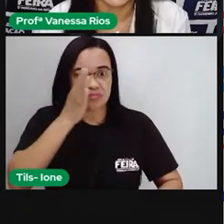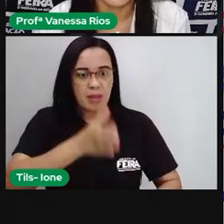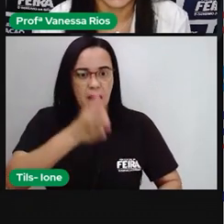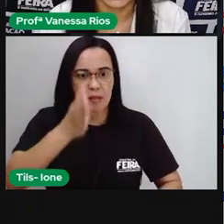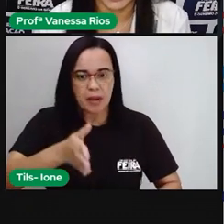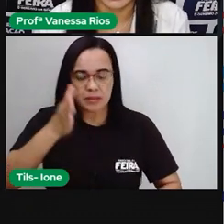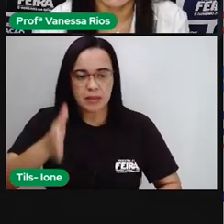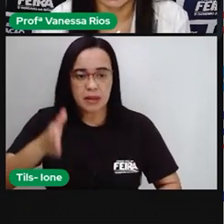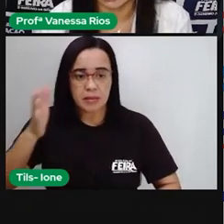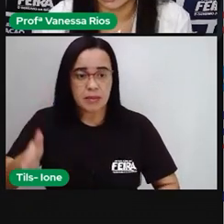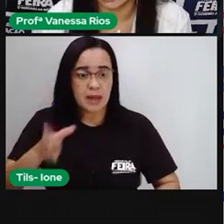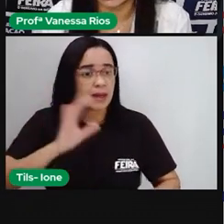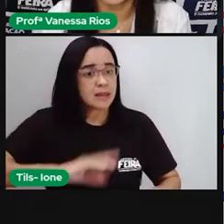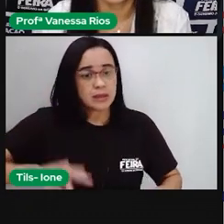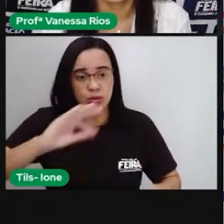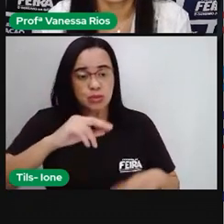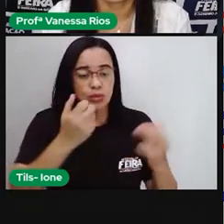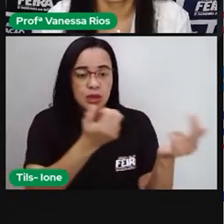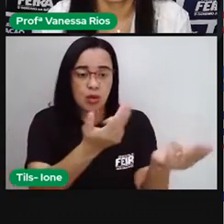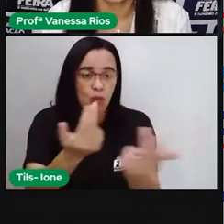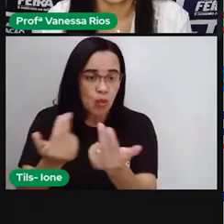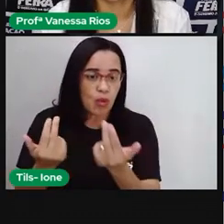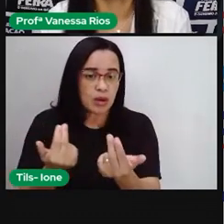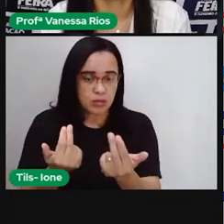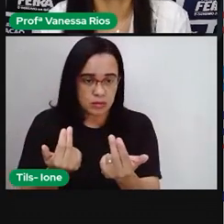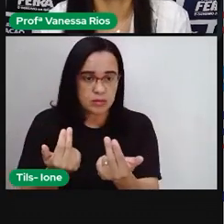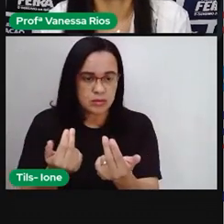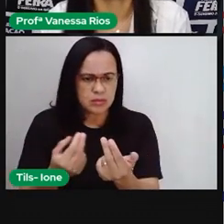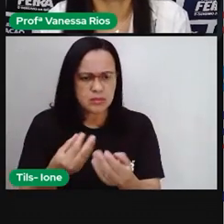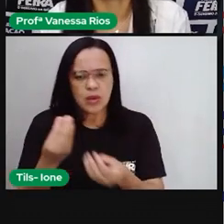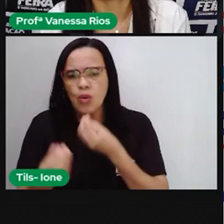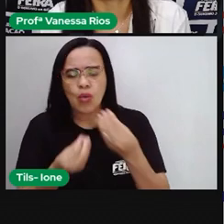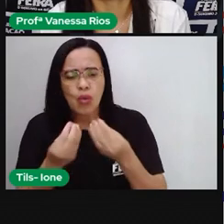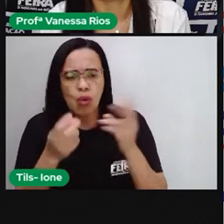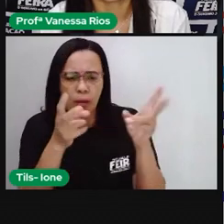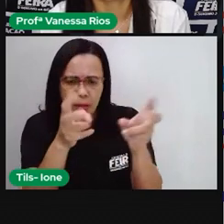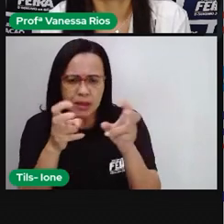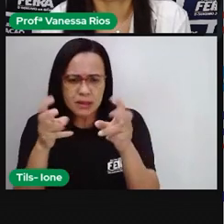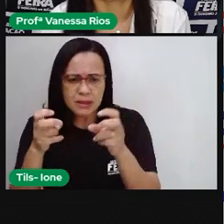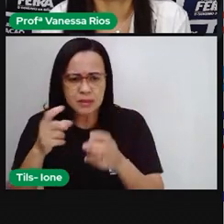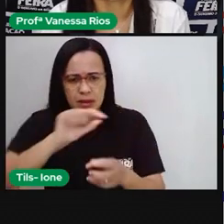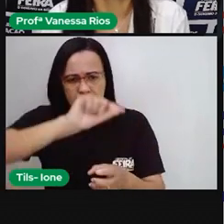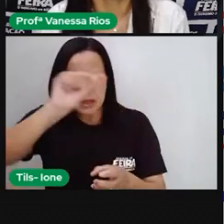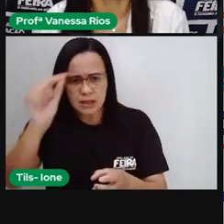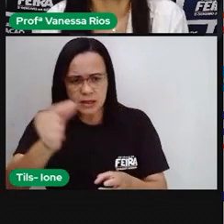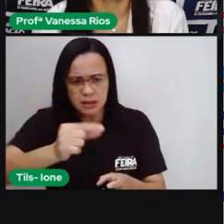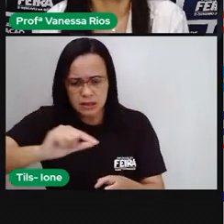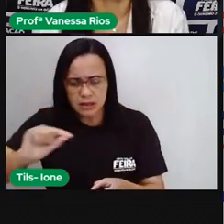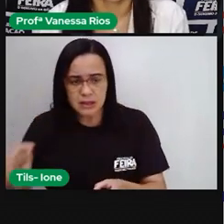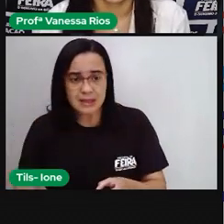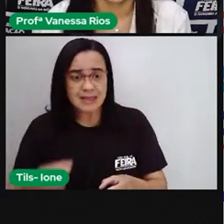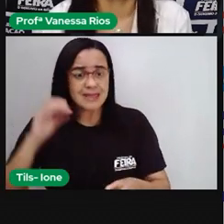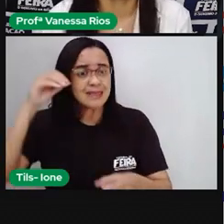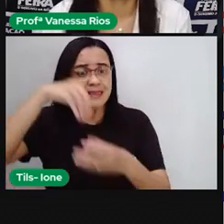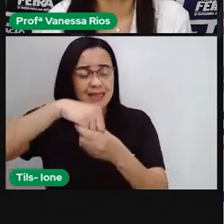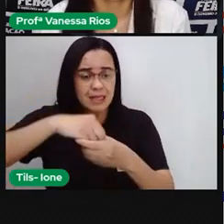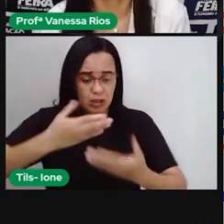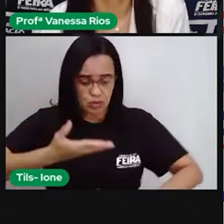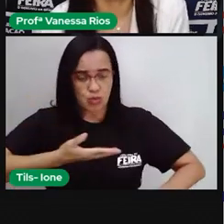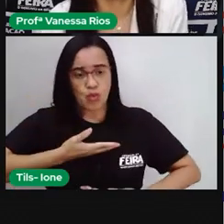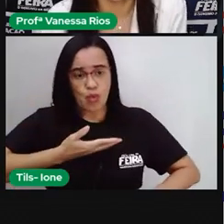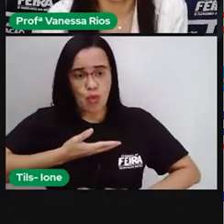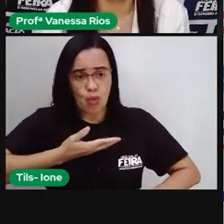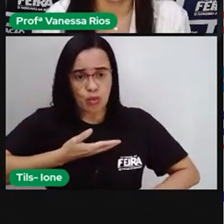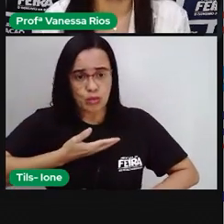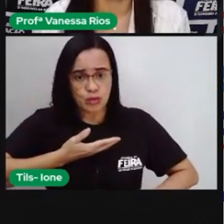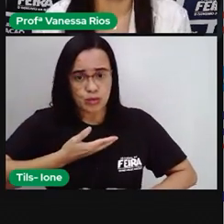à outra. Como é que a gente pode perceber a simetria acontecendo aí no nosso corpo? A Pró colocou aí